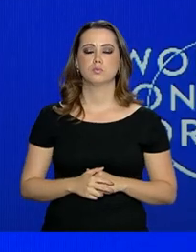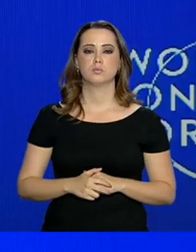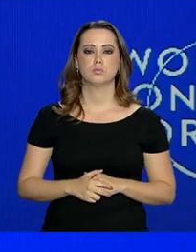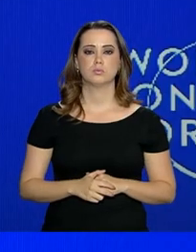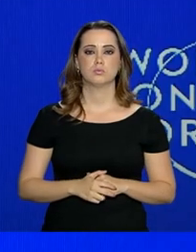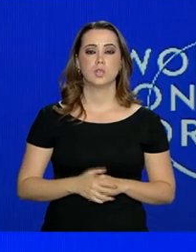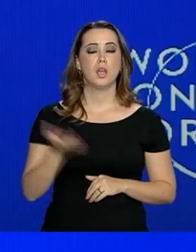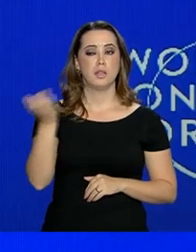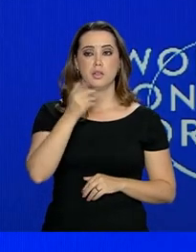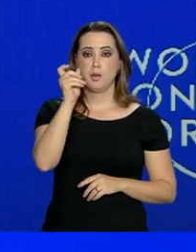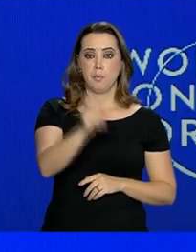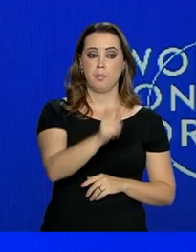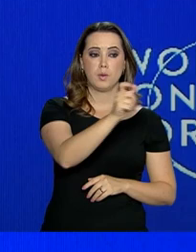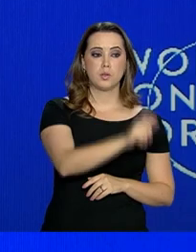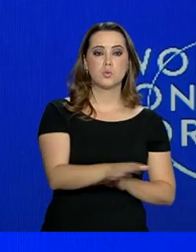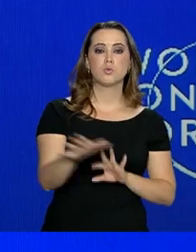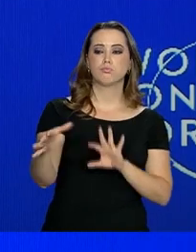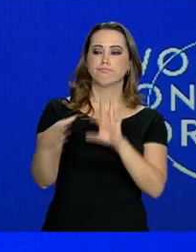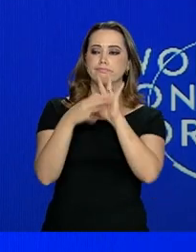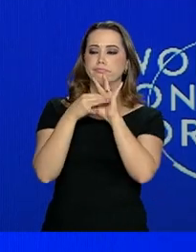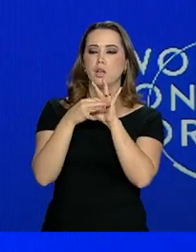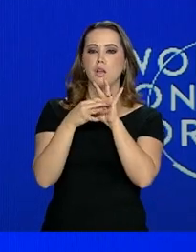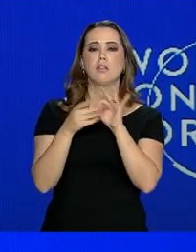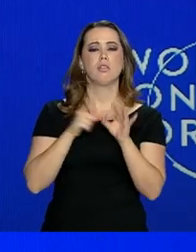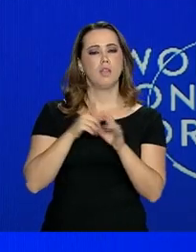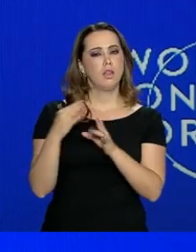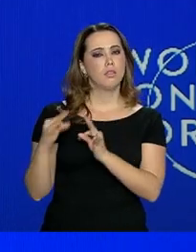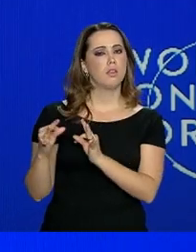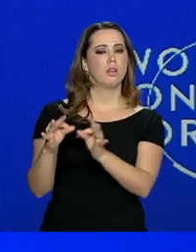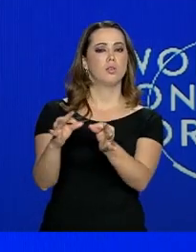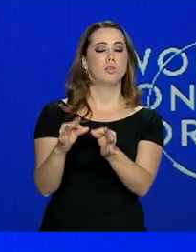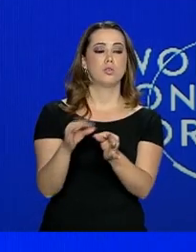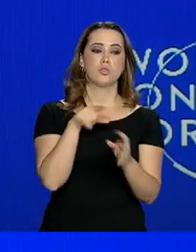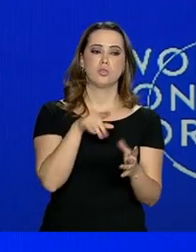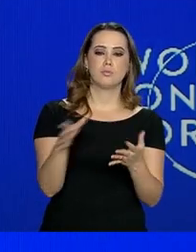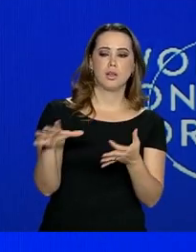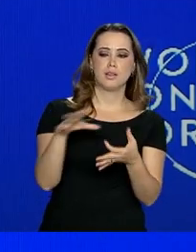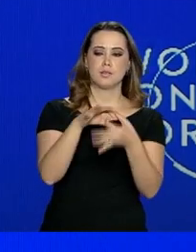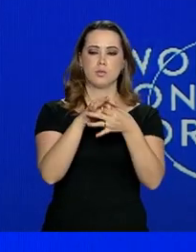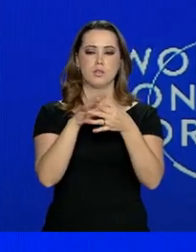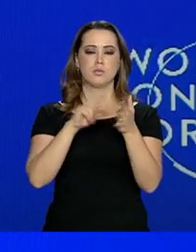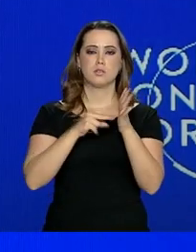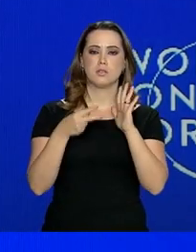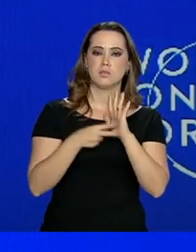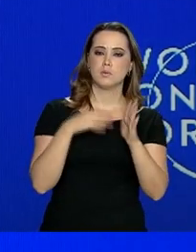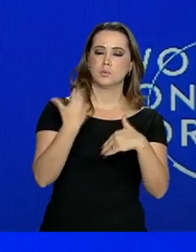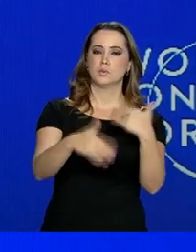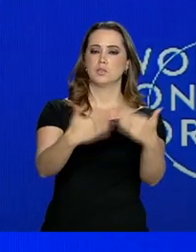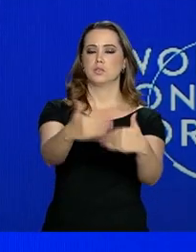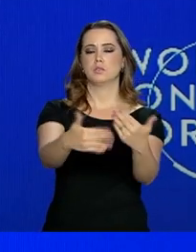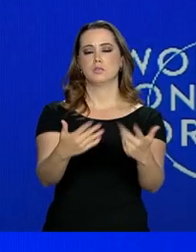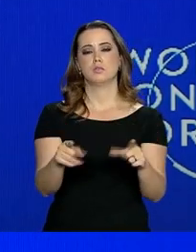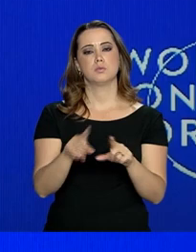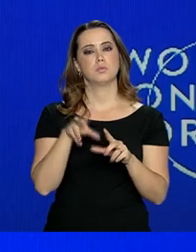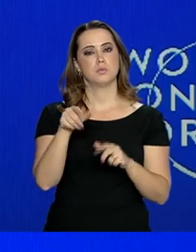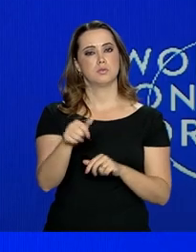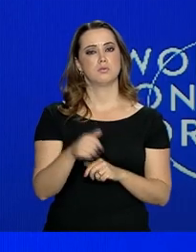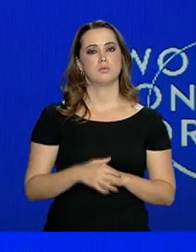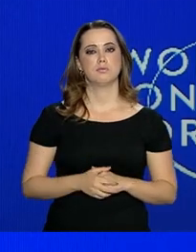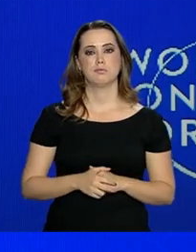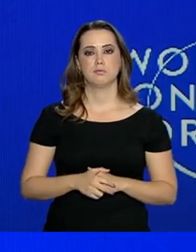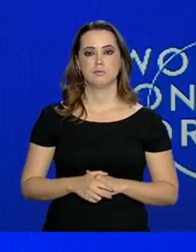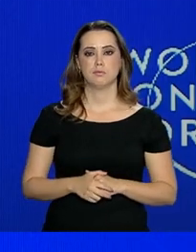Queremos parceiros com tecnologia para que este casamento se traduz em progresso e desenvolvimento para todos.